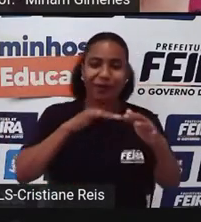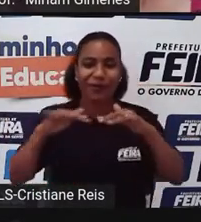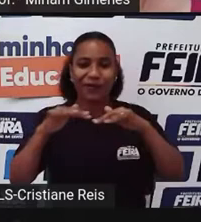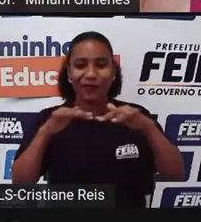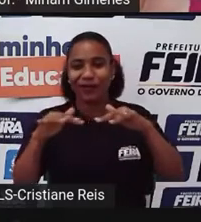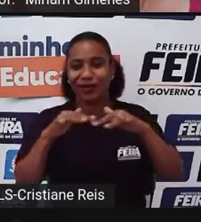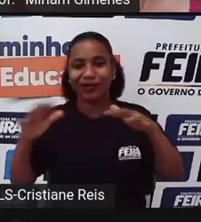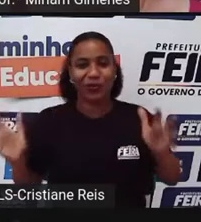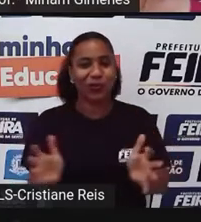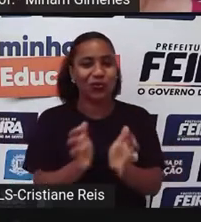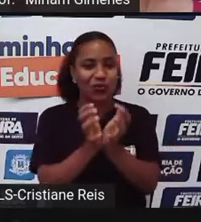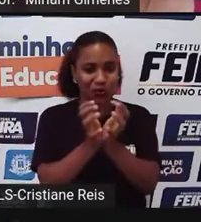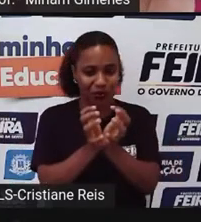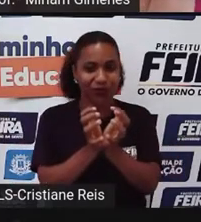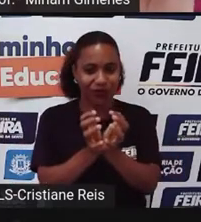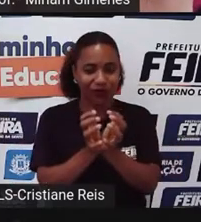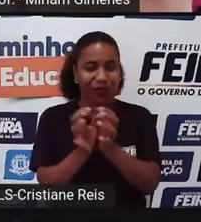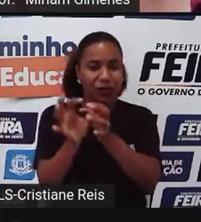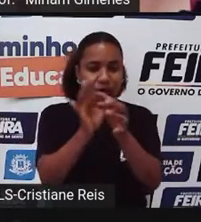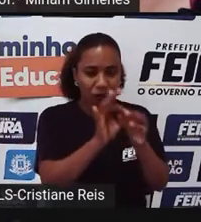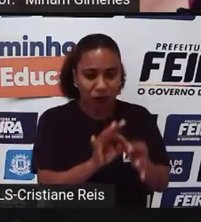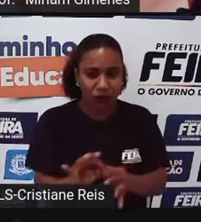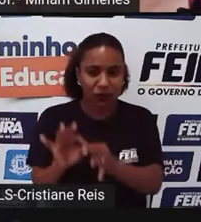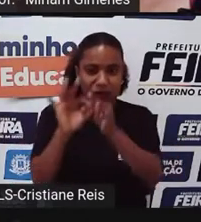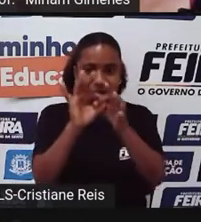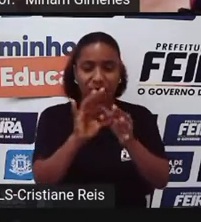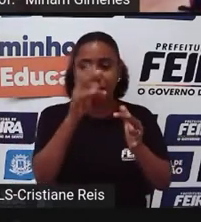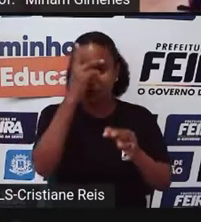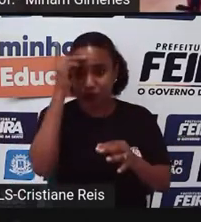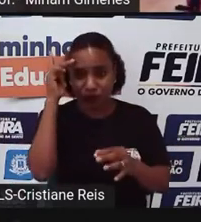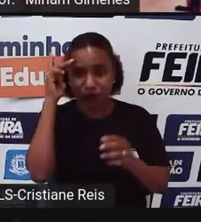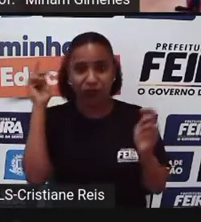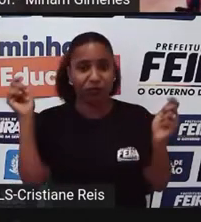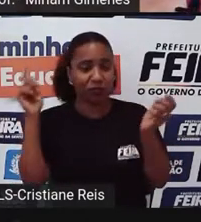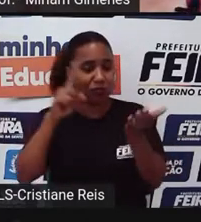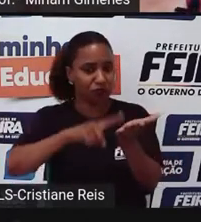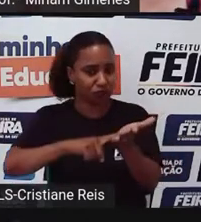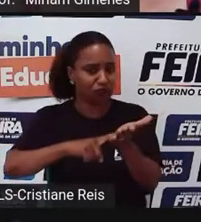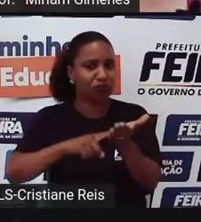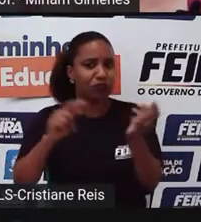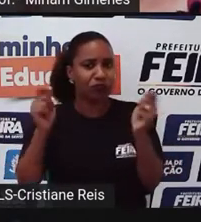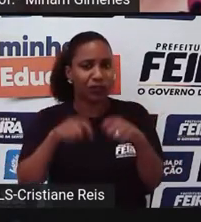Então nesse sentido De unir as pessoas E denunciar E